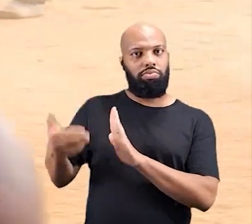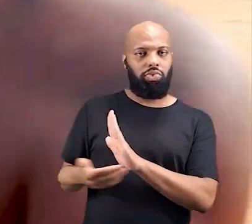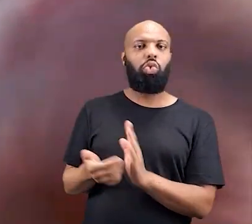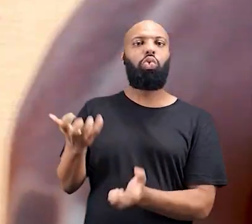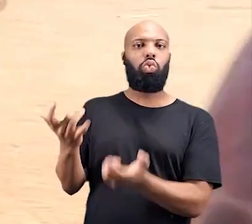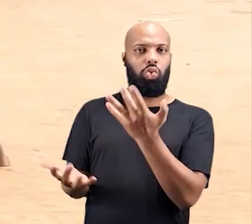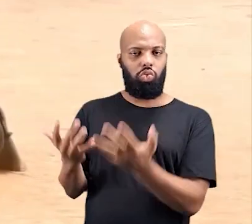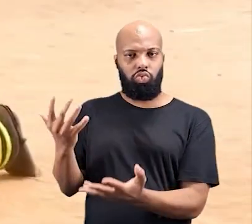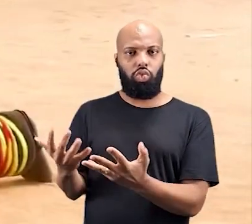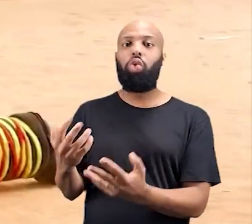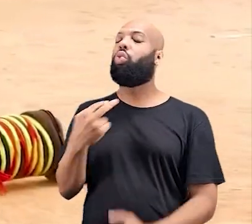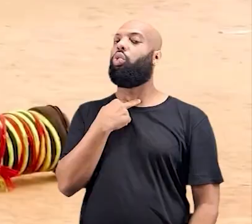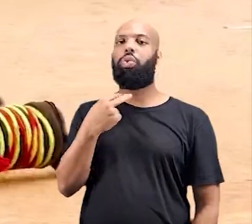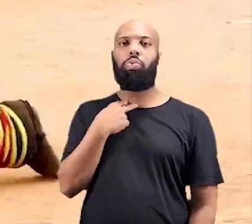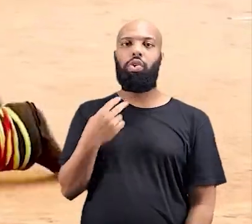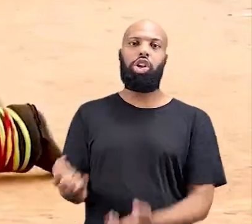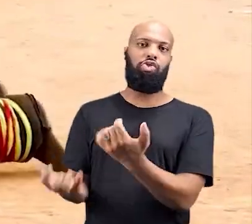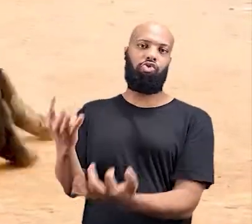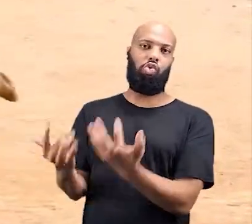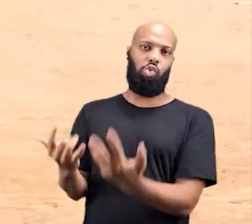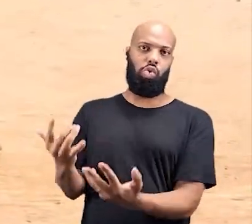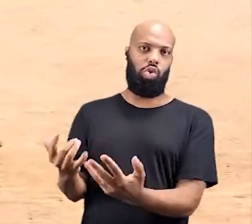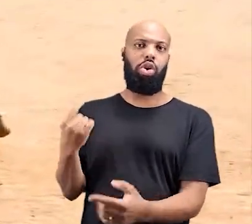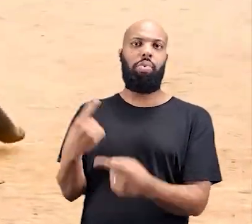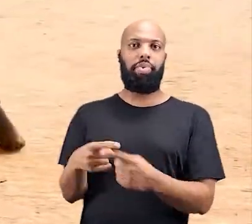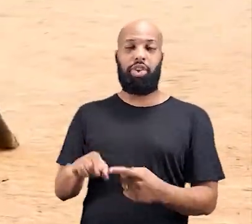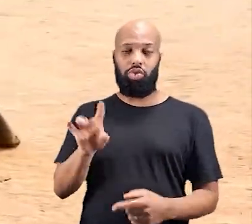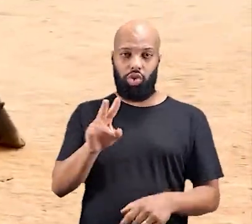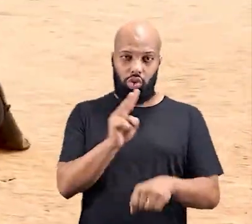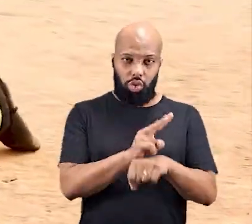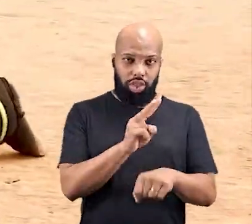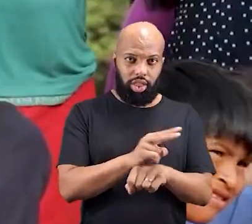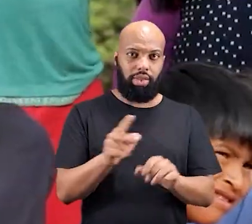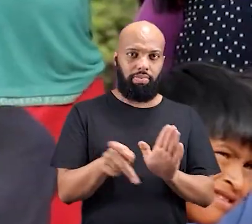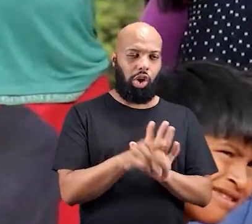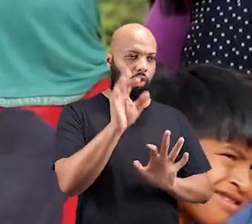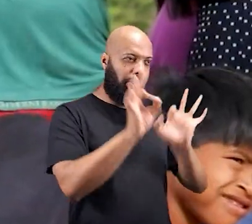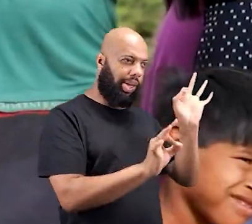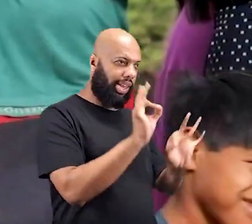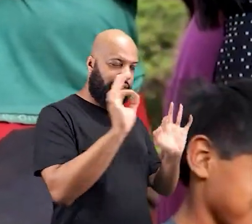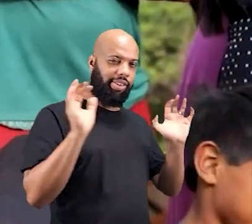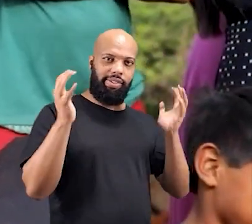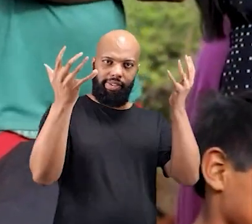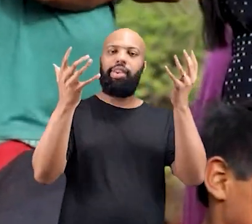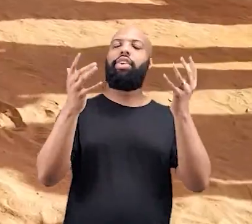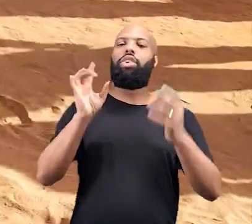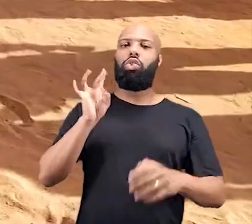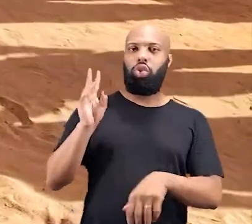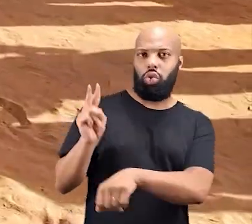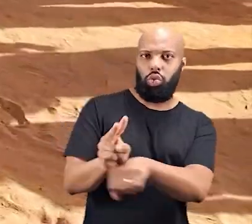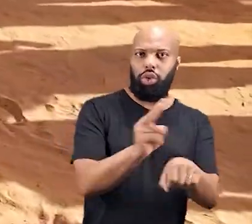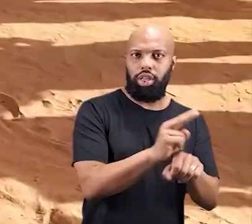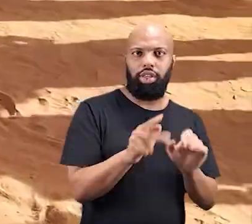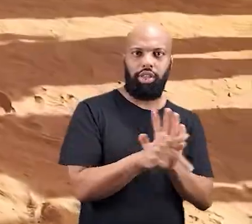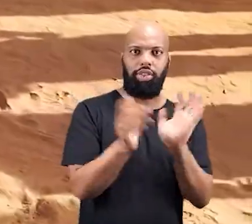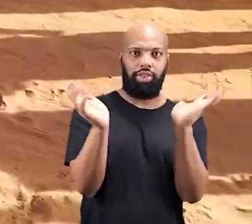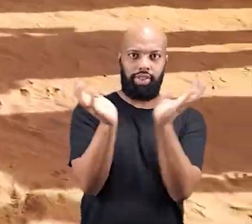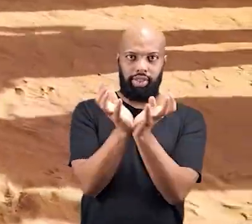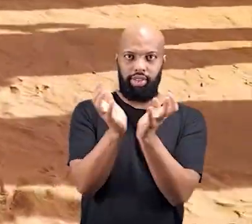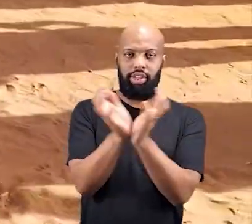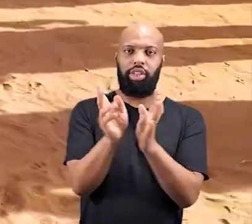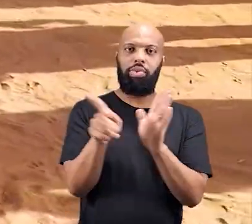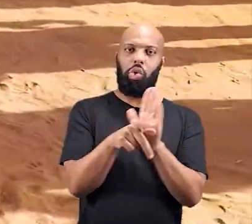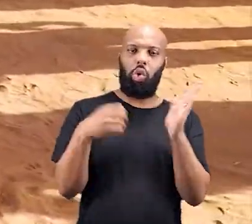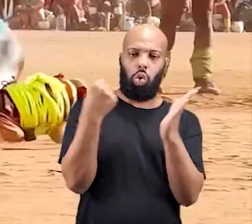equipe de lutadores que vão estar ali. Mas também precisa cuidar do acampamento para não deixar a